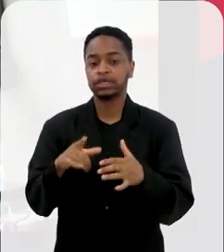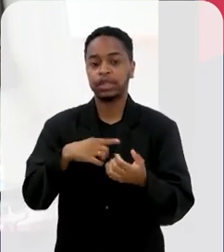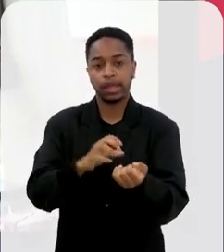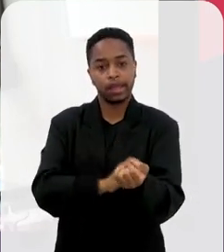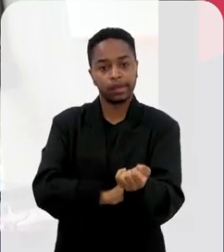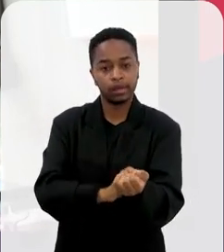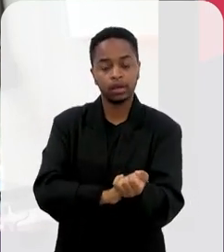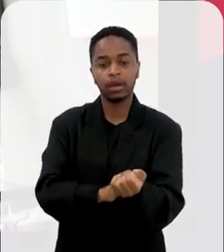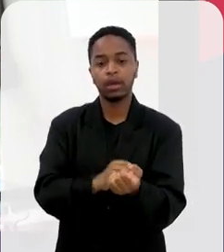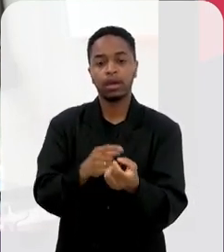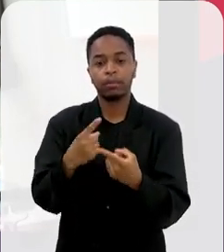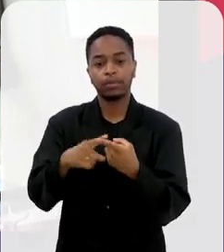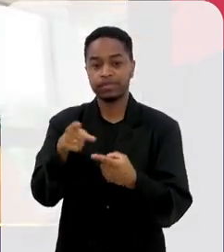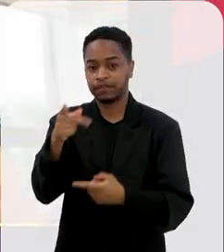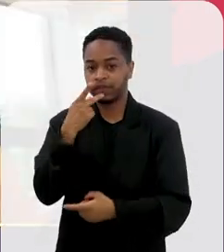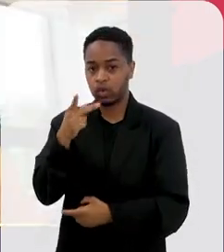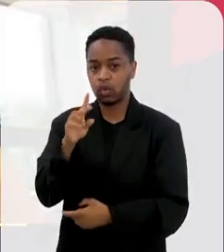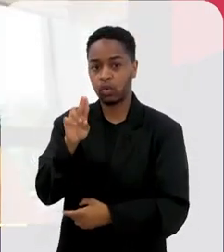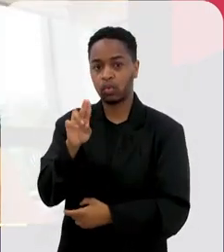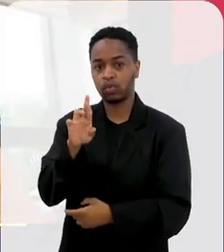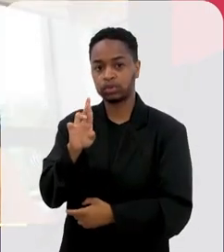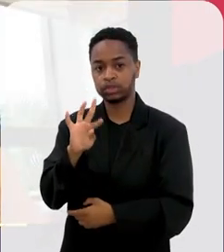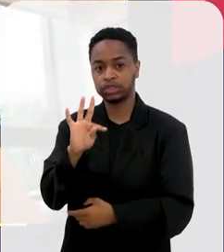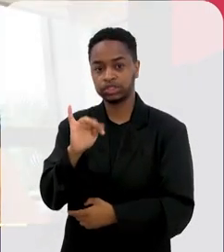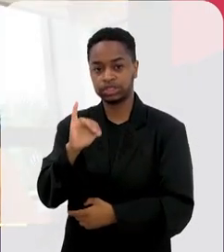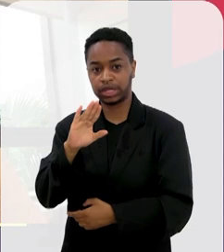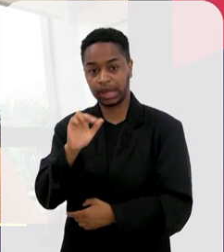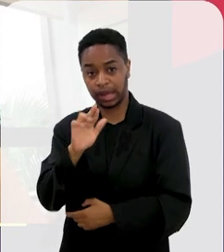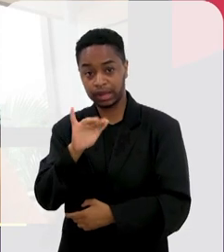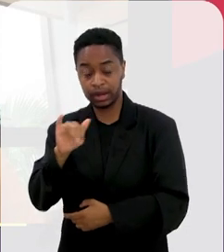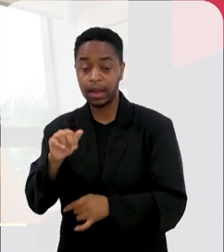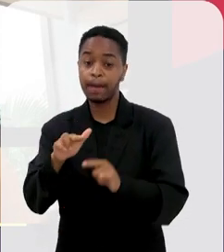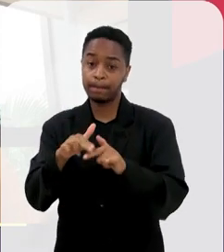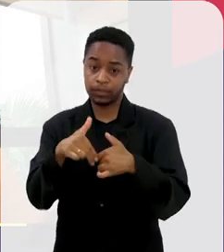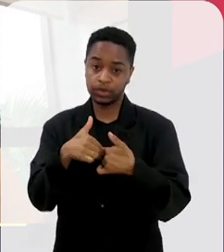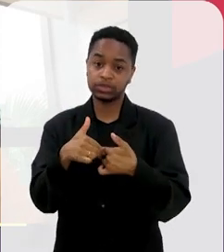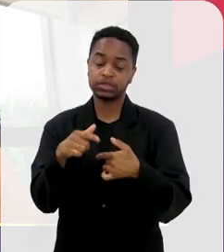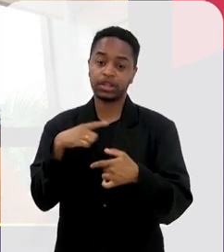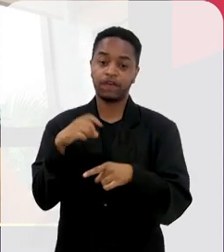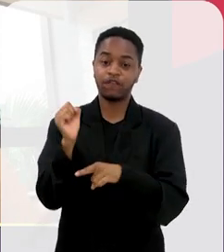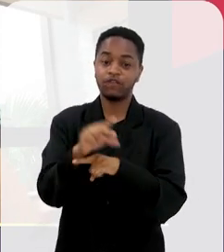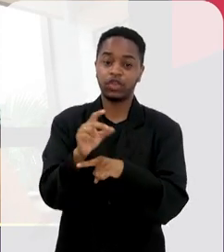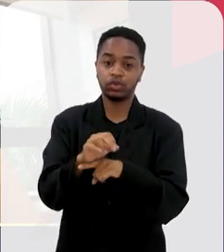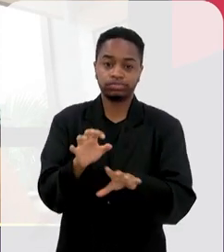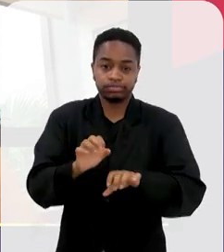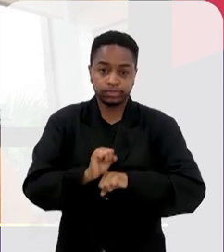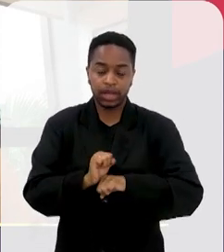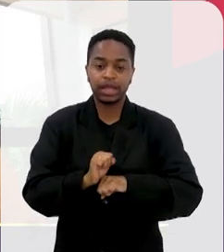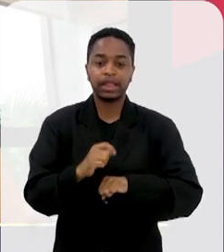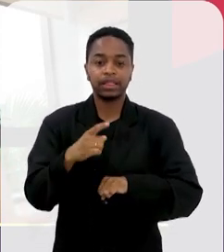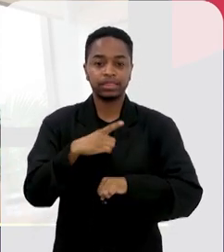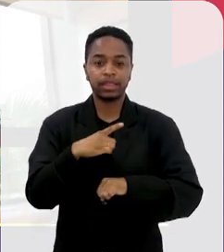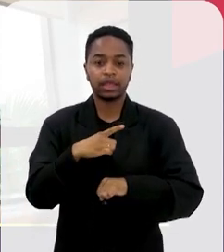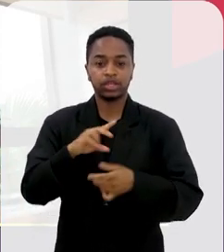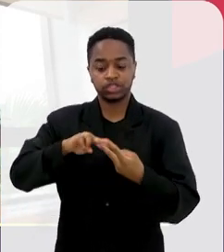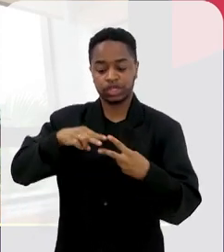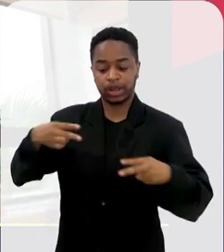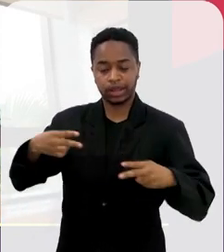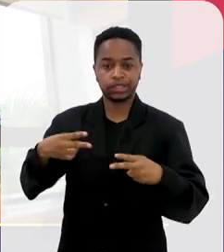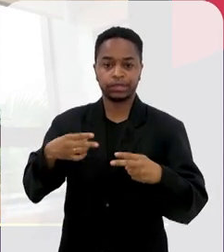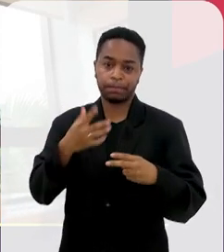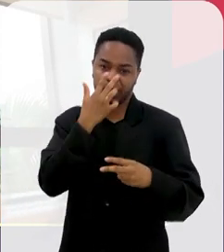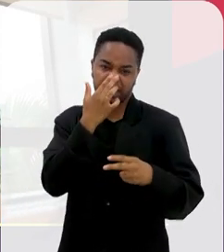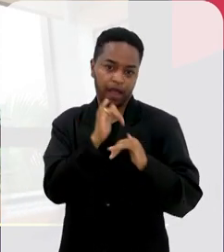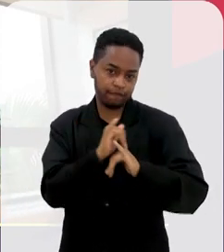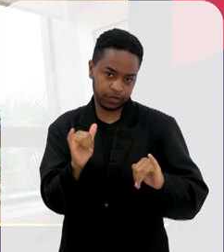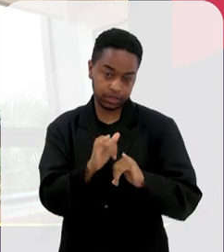desenvolvido uma dermatite atópica, você está chamando de urticária, por conta desse gatilho viral. Então, nós temos muito ainda